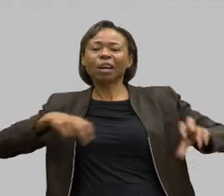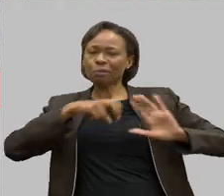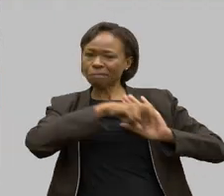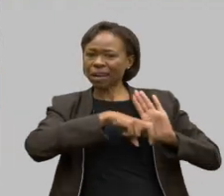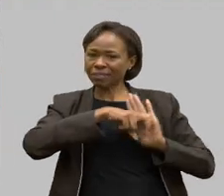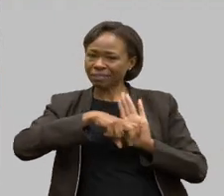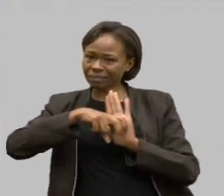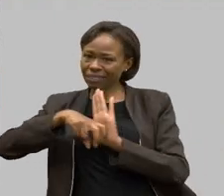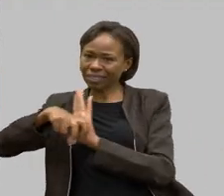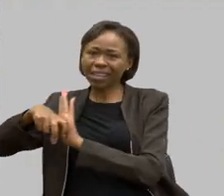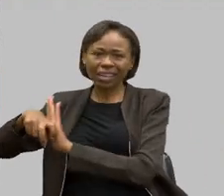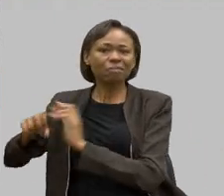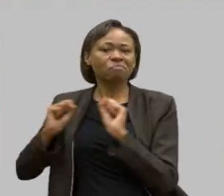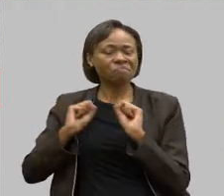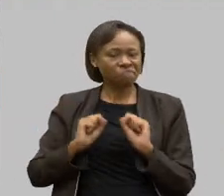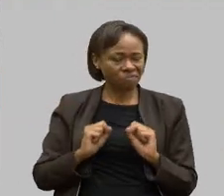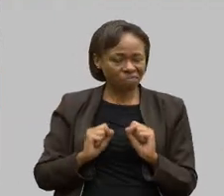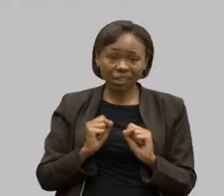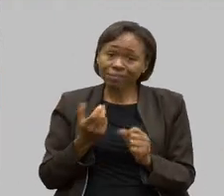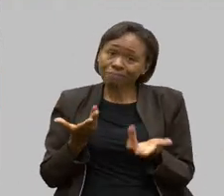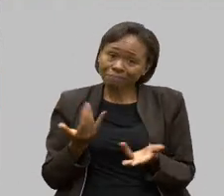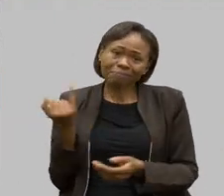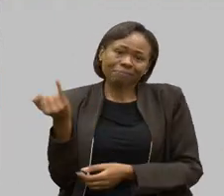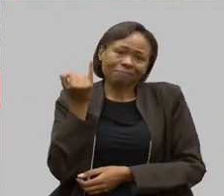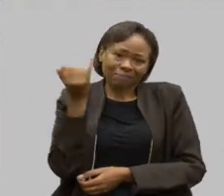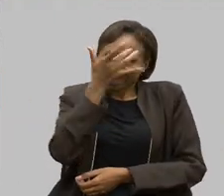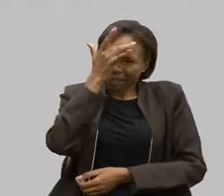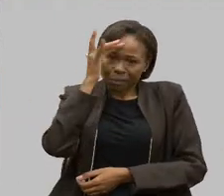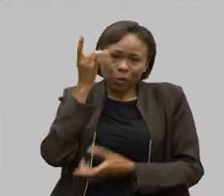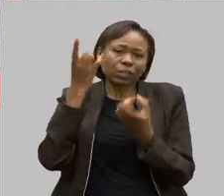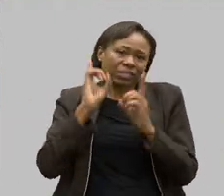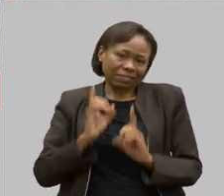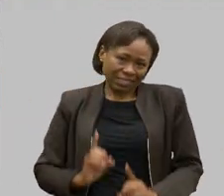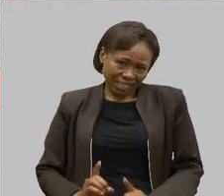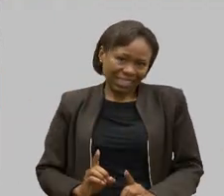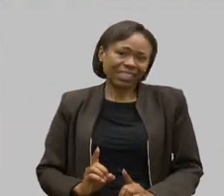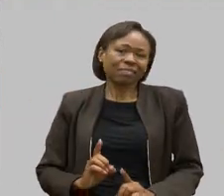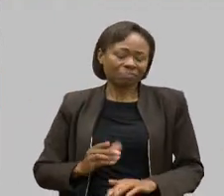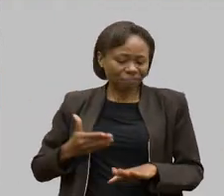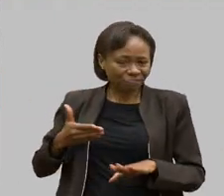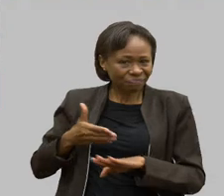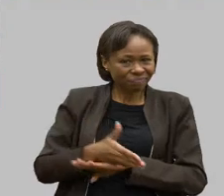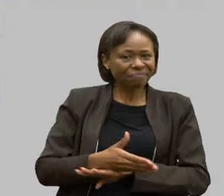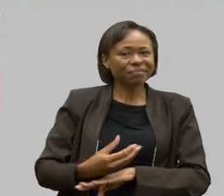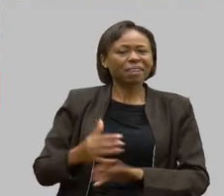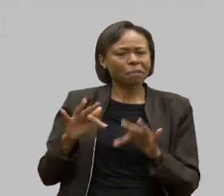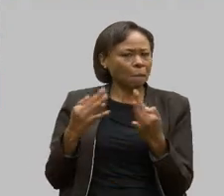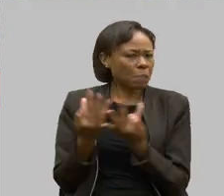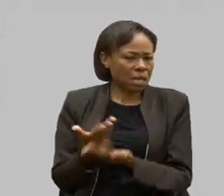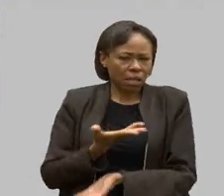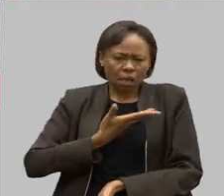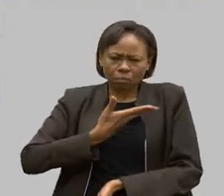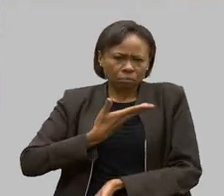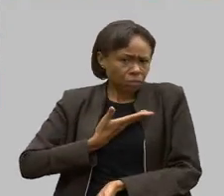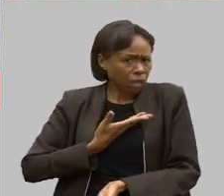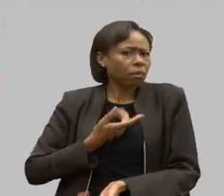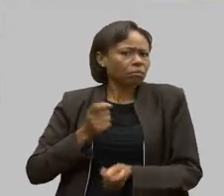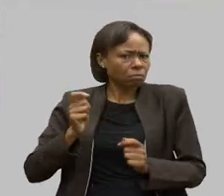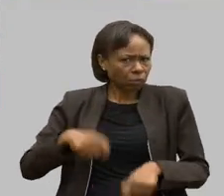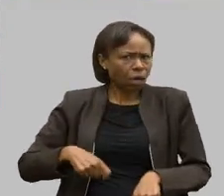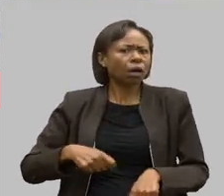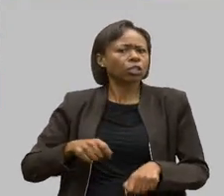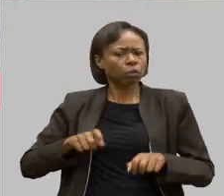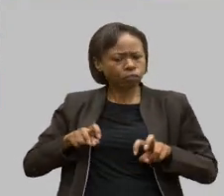receber as pessoas com deficiência, seus familiares, seus amigos, seus acompanhantes, e mostrar, a gente tem que ocupar esses